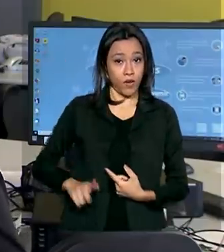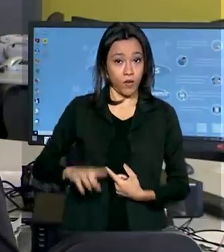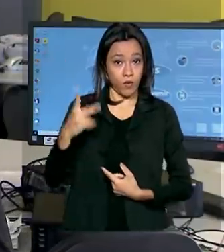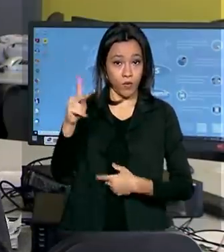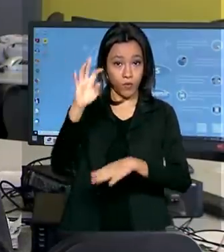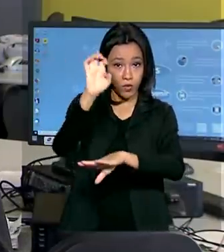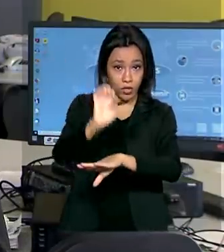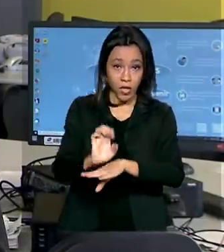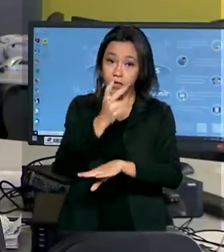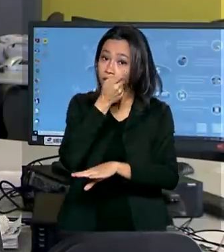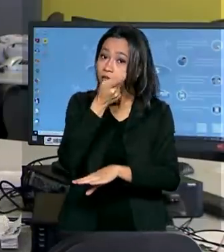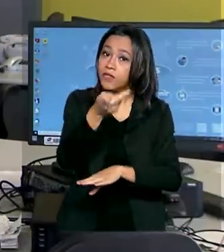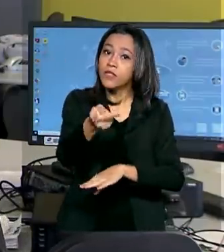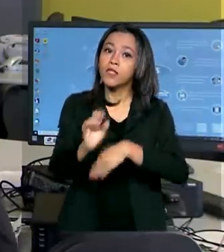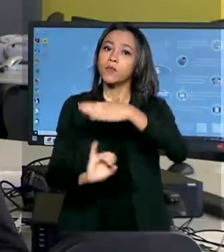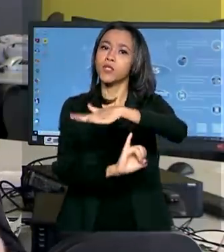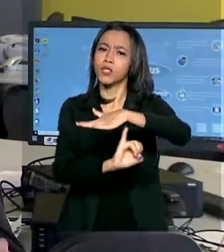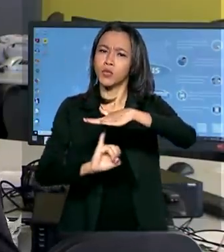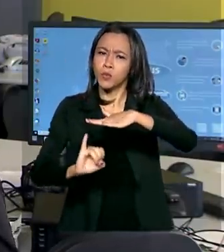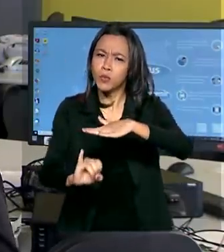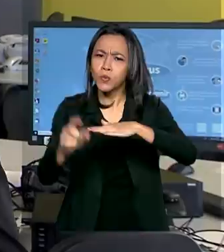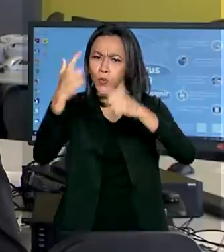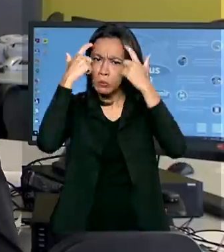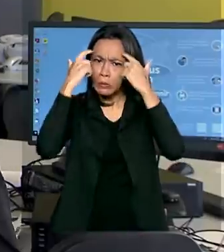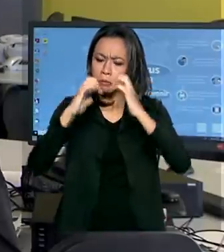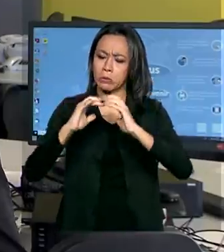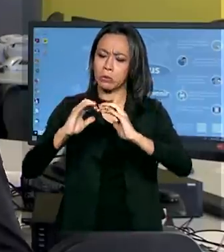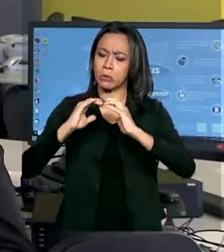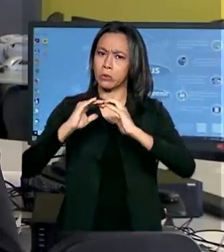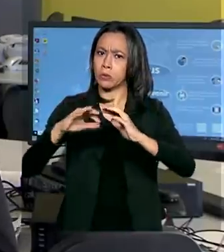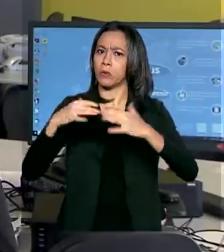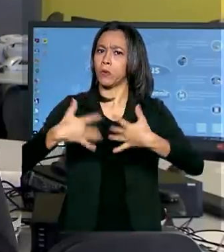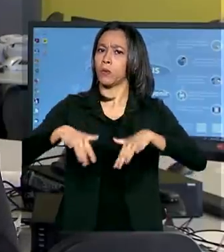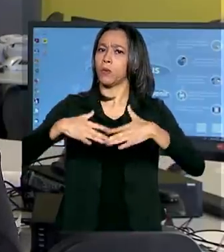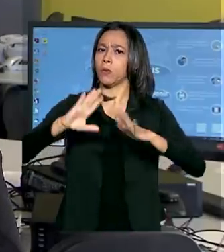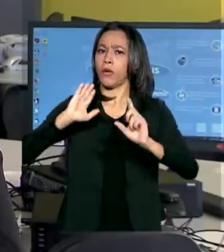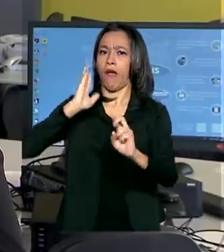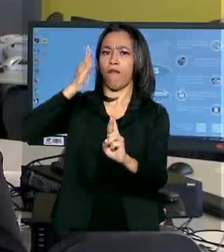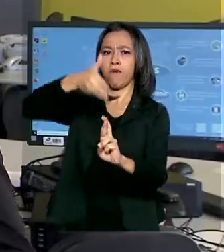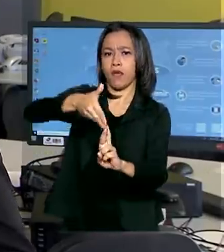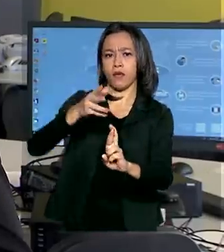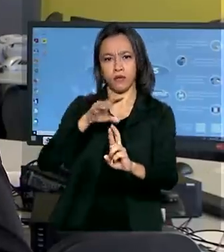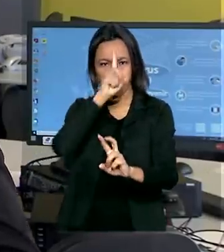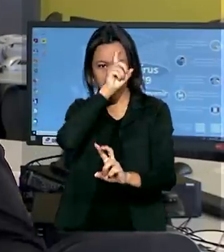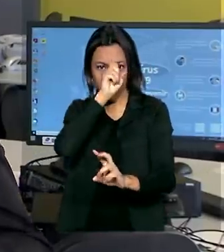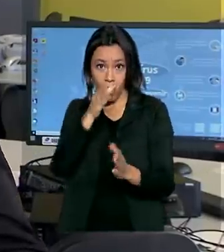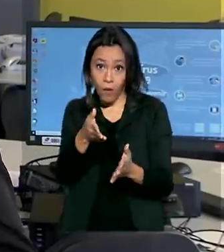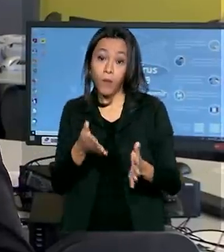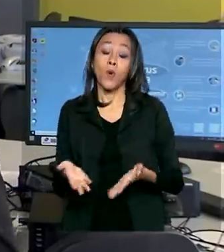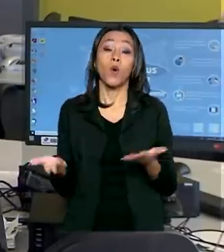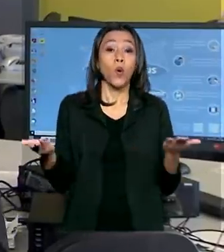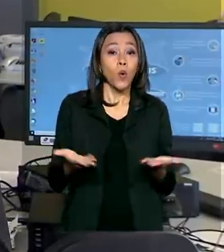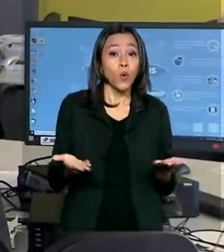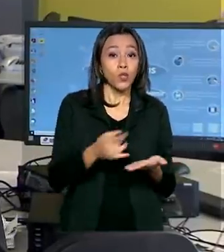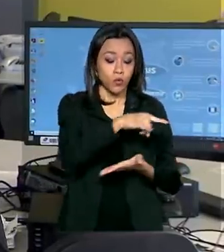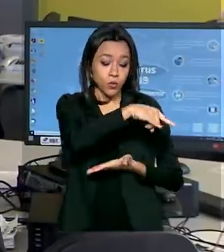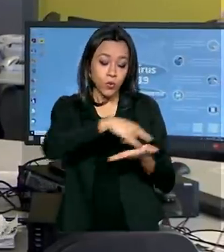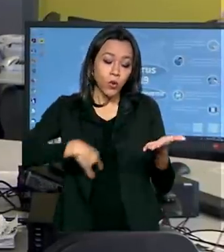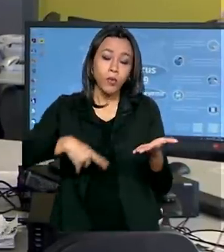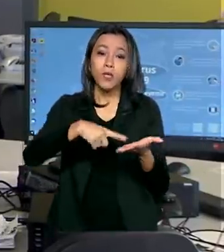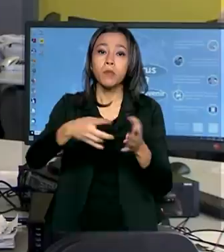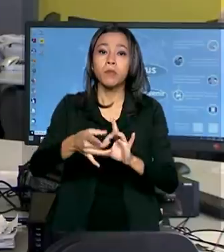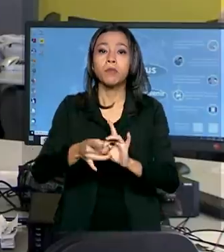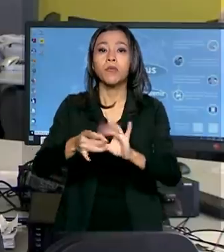e visita o Instituto Estadual do Cérebro, que é um hospital referência. Hoje o ministro editou uma portaria autorizando a abertura de